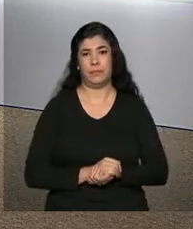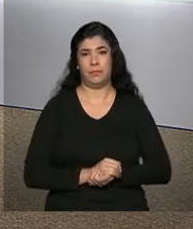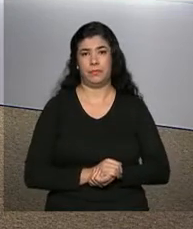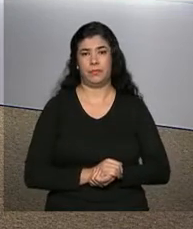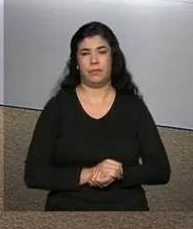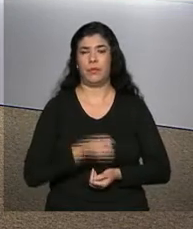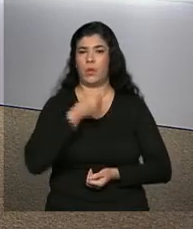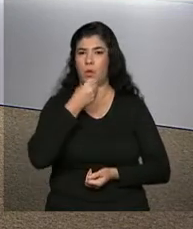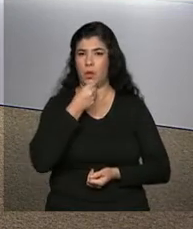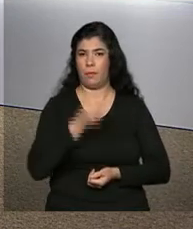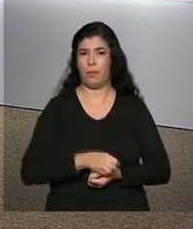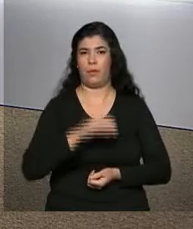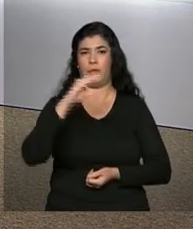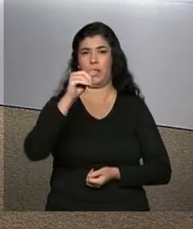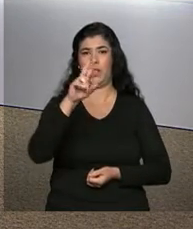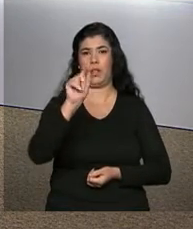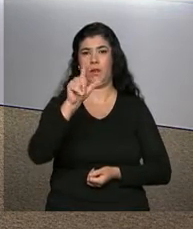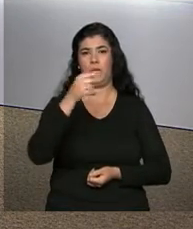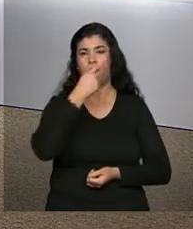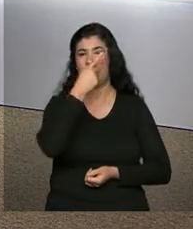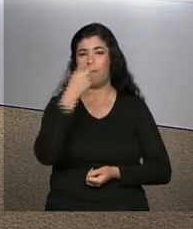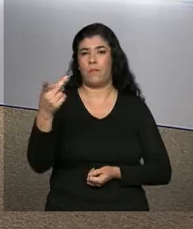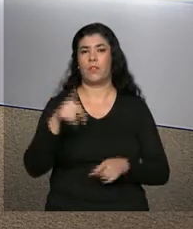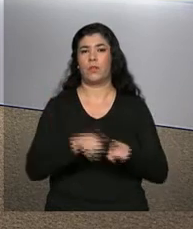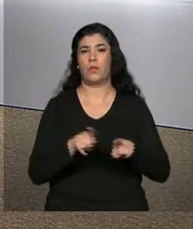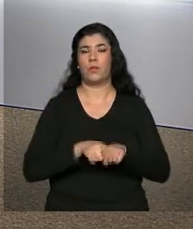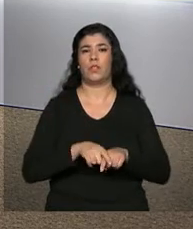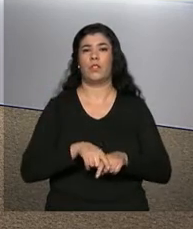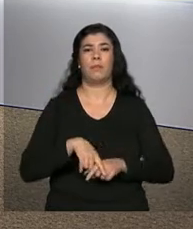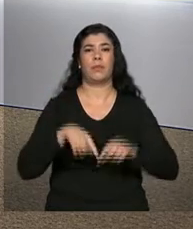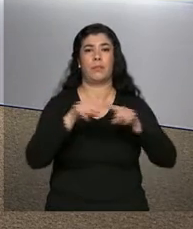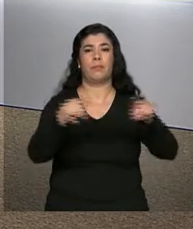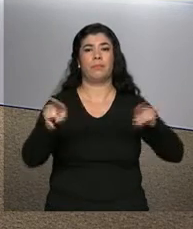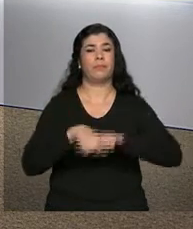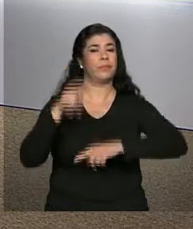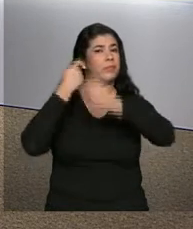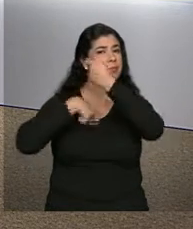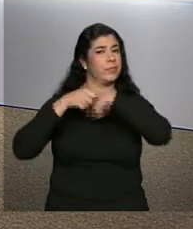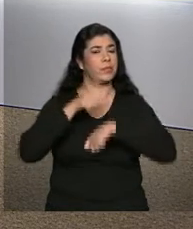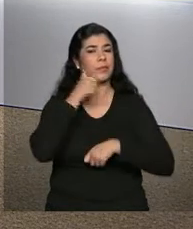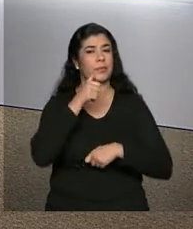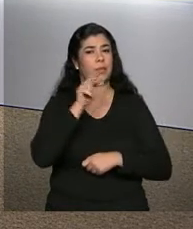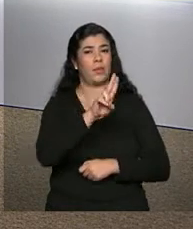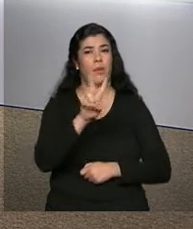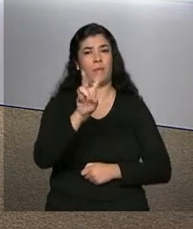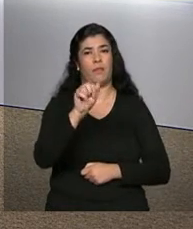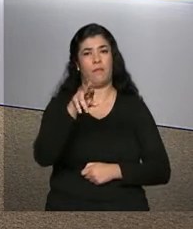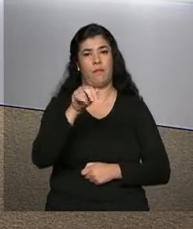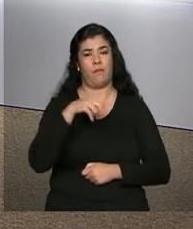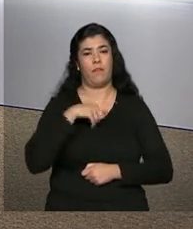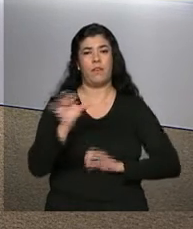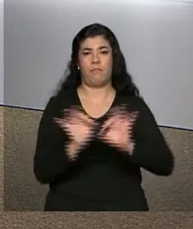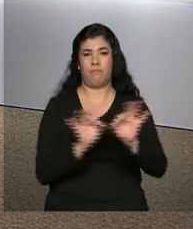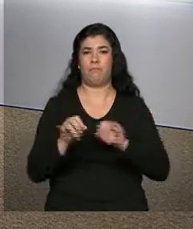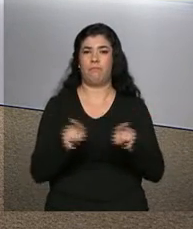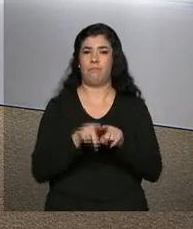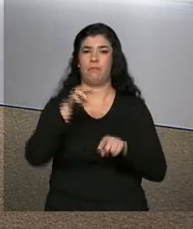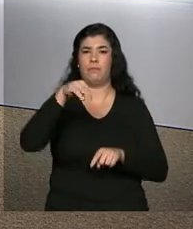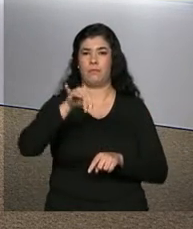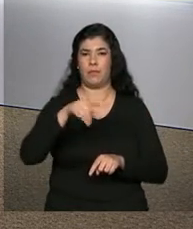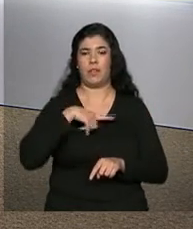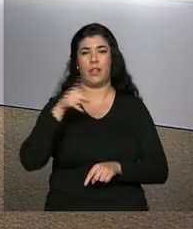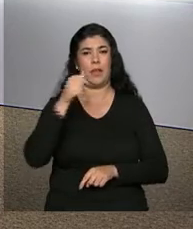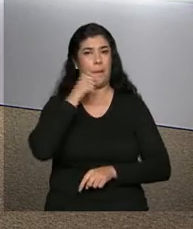E a repórter Carolina Becker visitou o salão da Vânia Passos, que se formalizou como microempreendedora individual. A